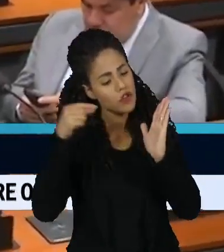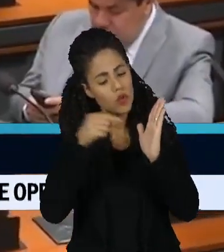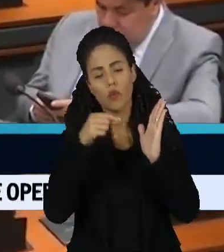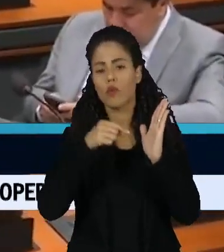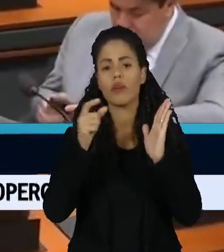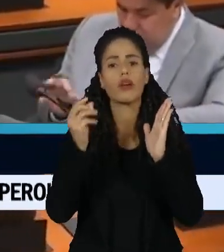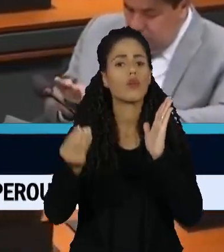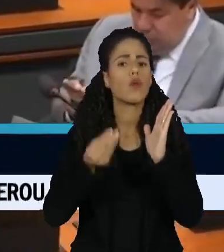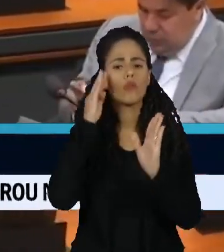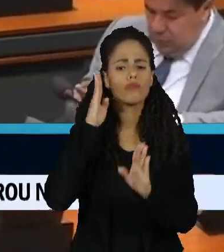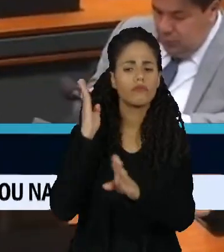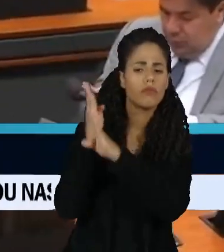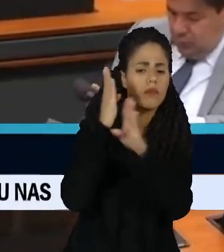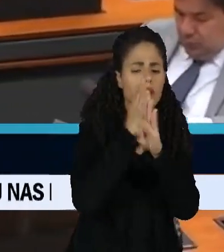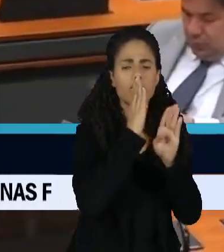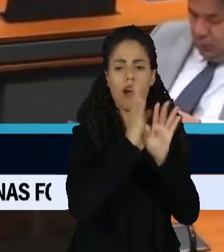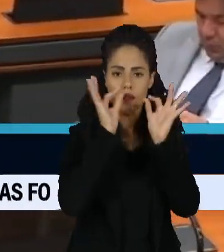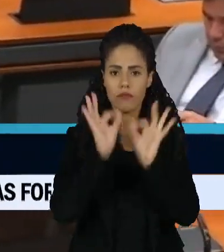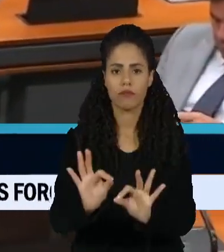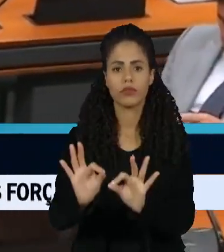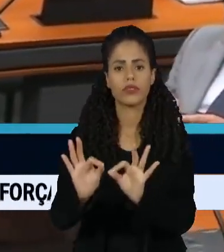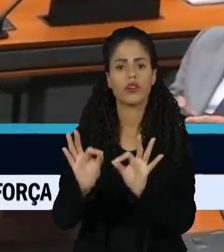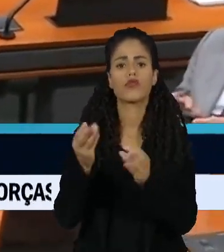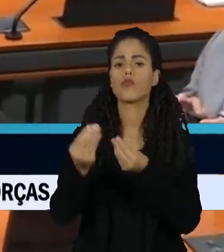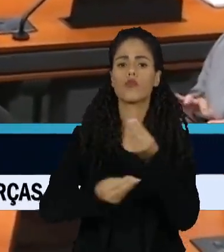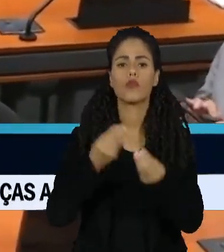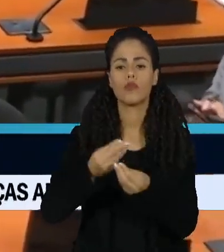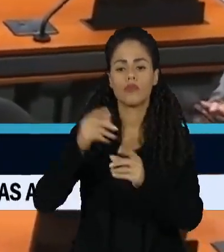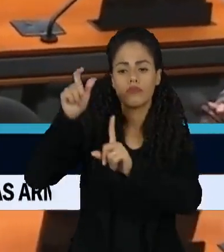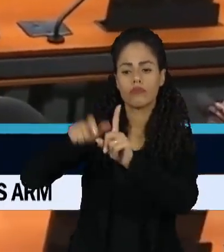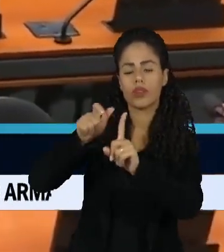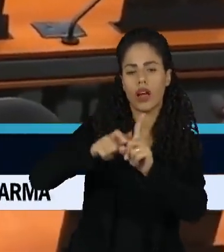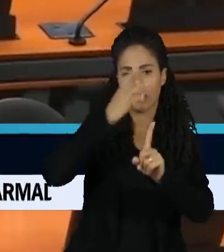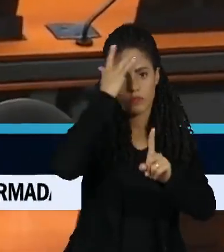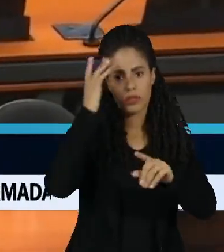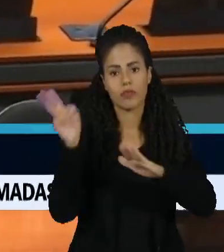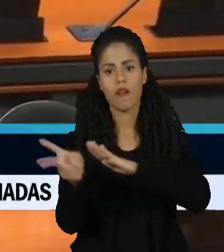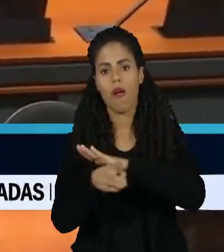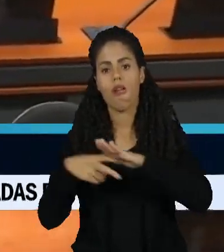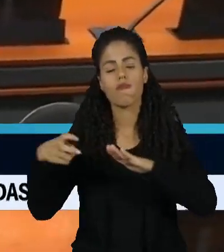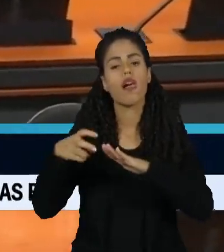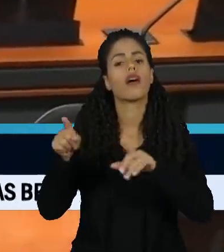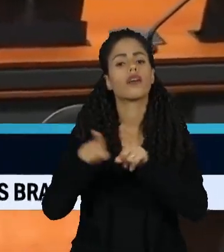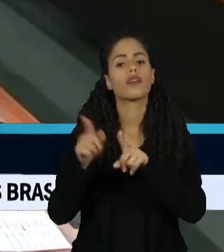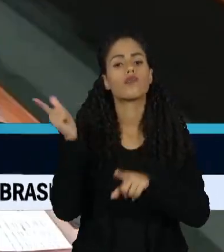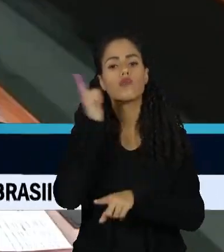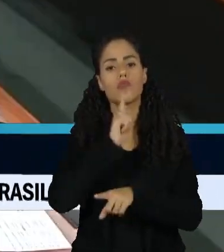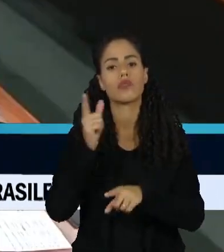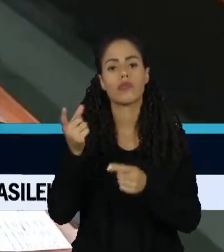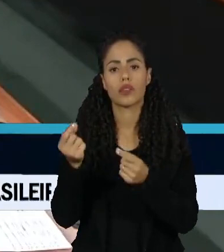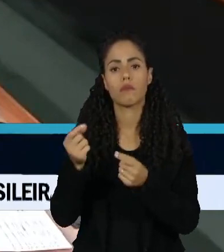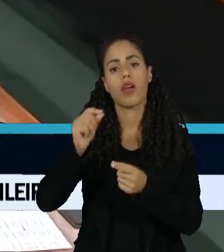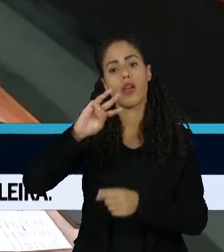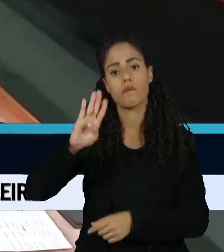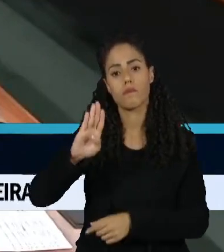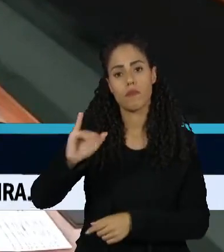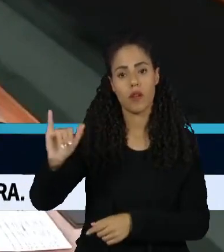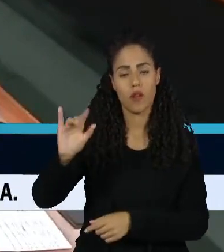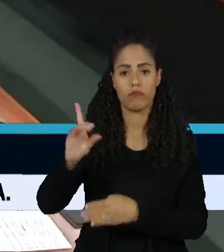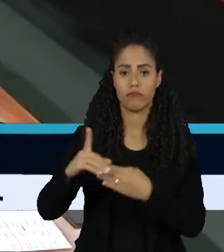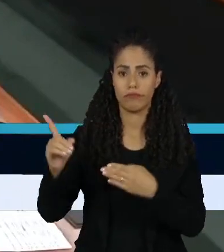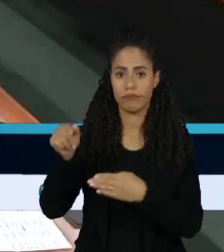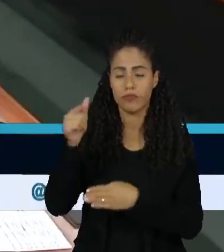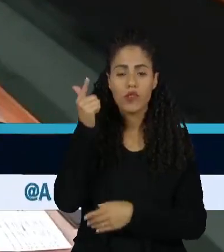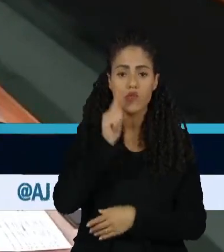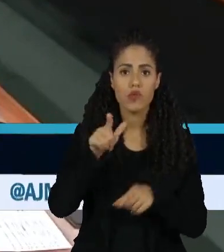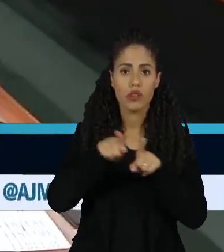possível identificar de forma precisa os autores da fraude contábil bilionária. A CPI da manipulação em